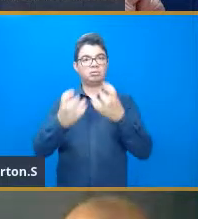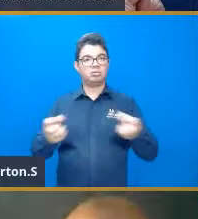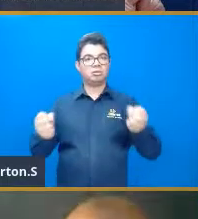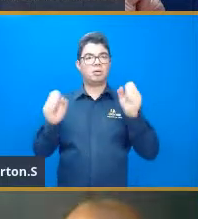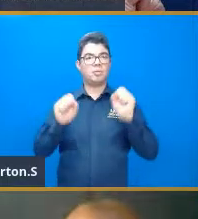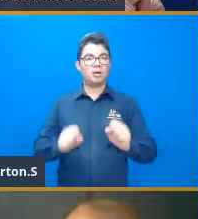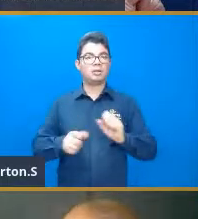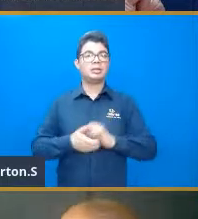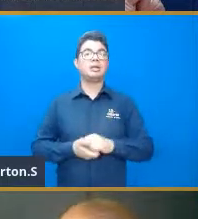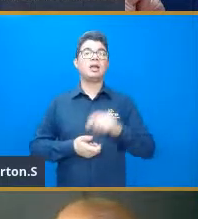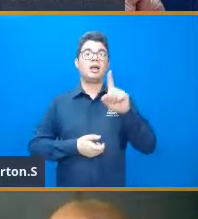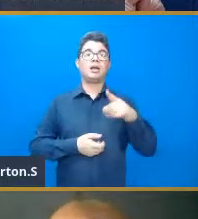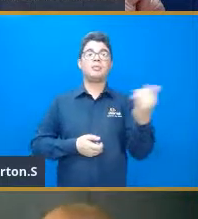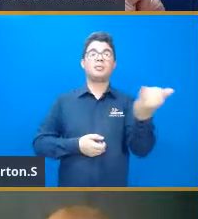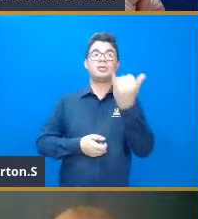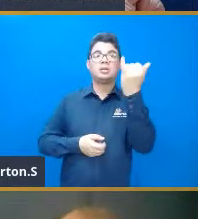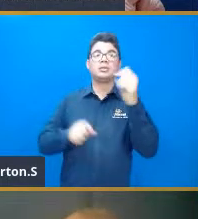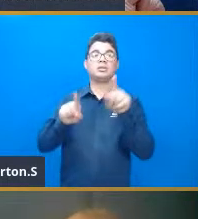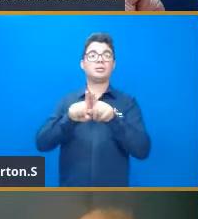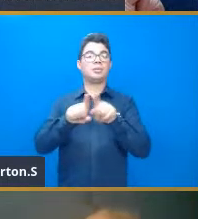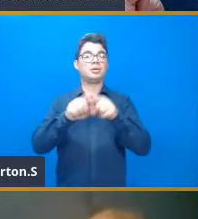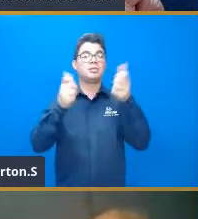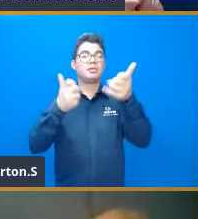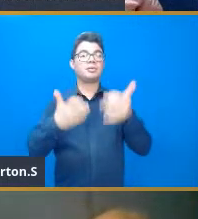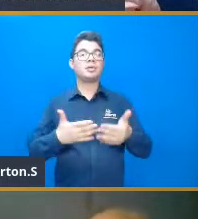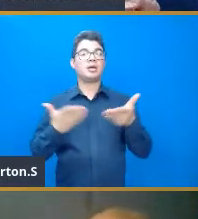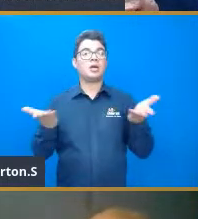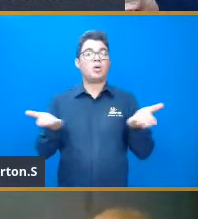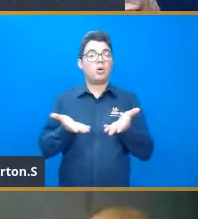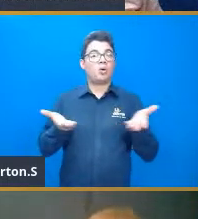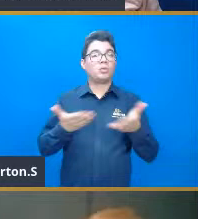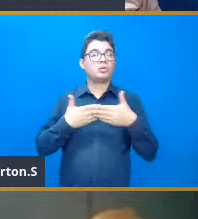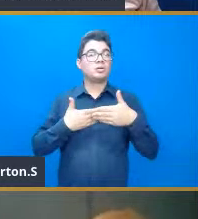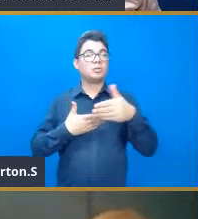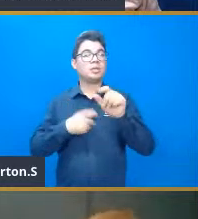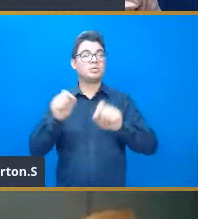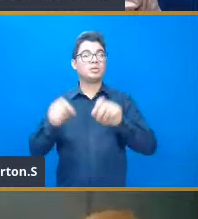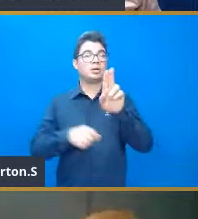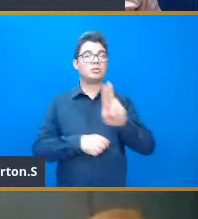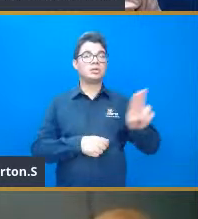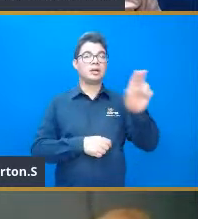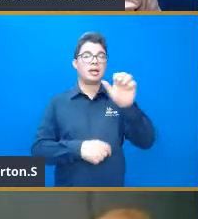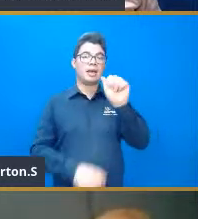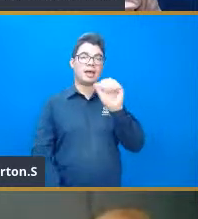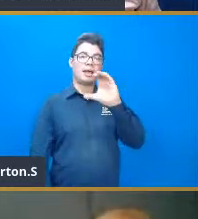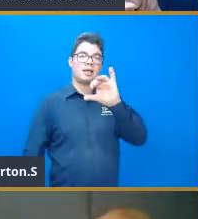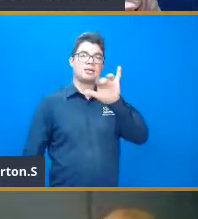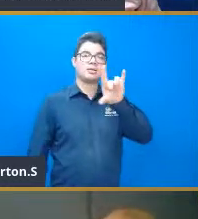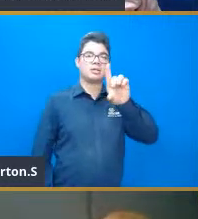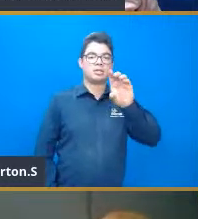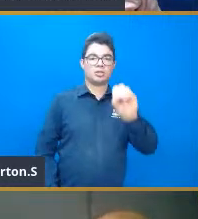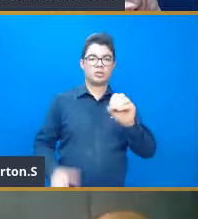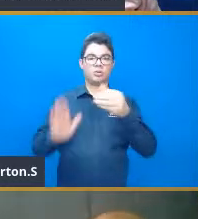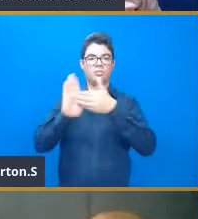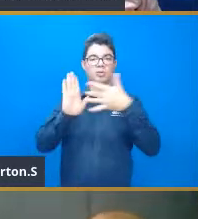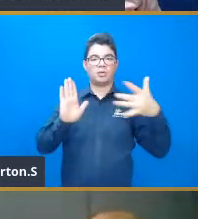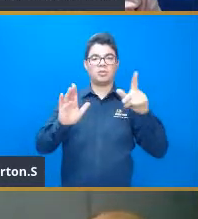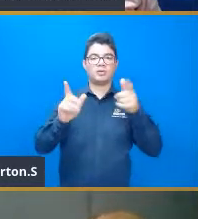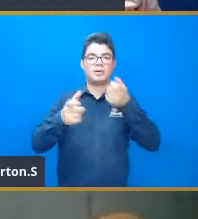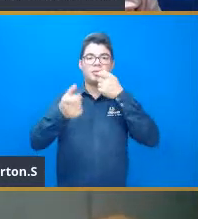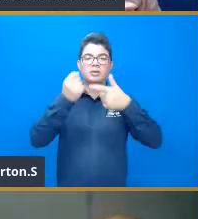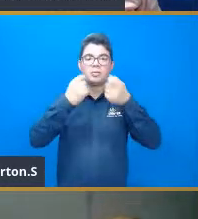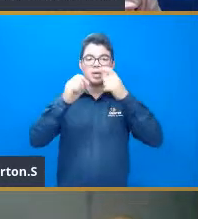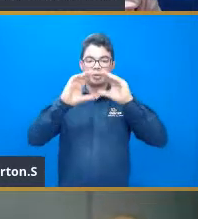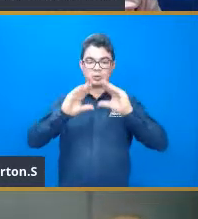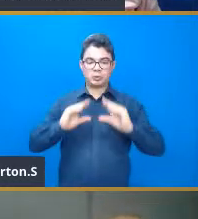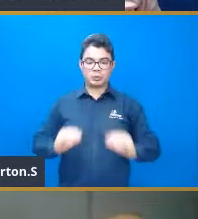bem bacana, a gente vai falar sobre isso hoje mesmo, só que daí a não vai usar ácido e metal, mas a vai falar a respeito do medicamento, mas tem como fazer sim,